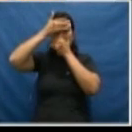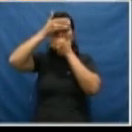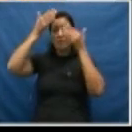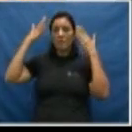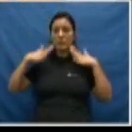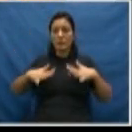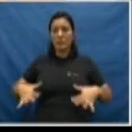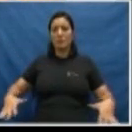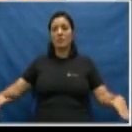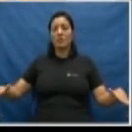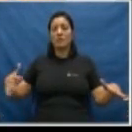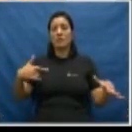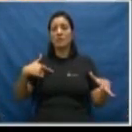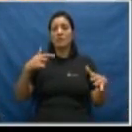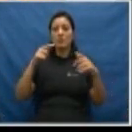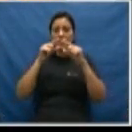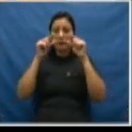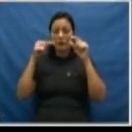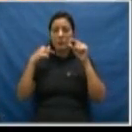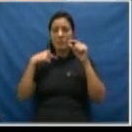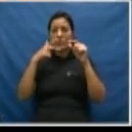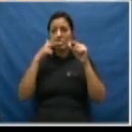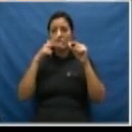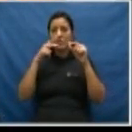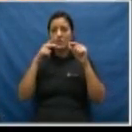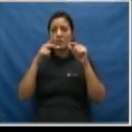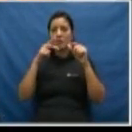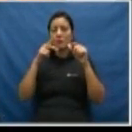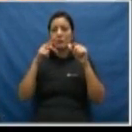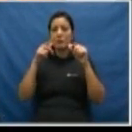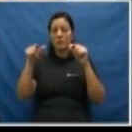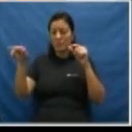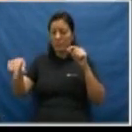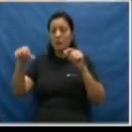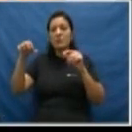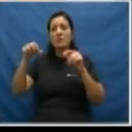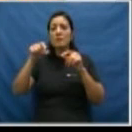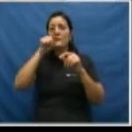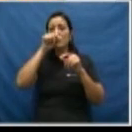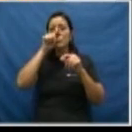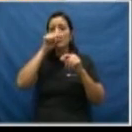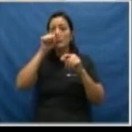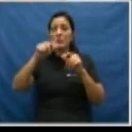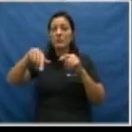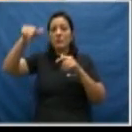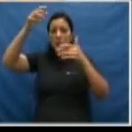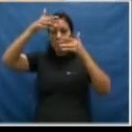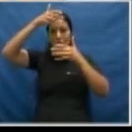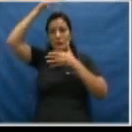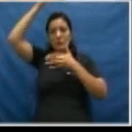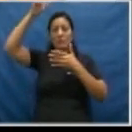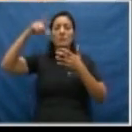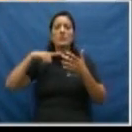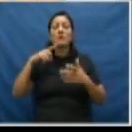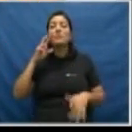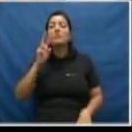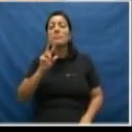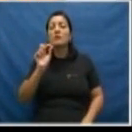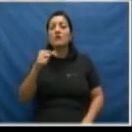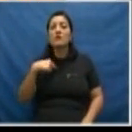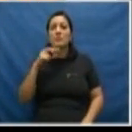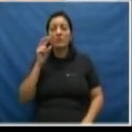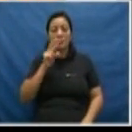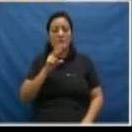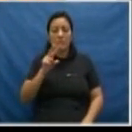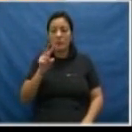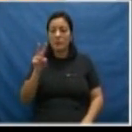corpo, e eu acho que ela está levando os passarinhos para passear, com uma gaiola de passarinhos na cabeça. A gente vê isso